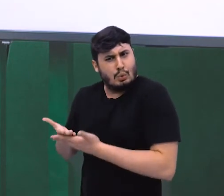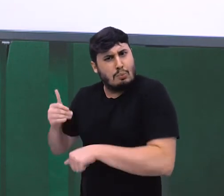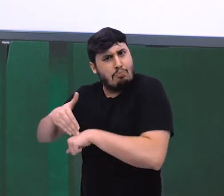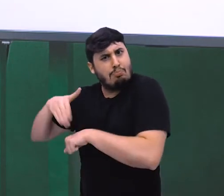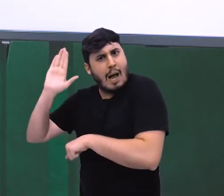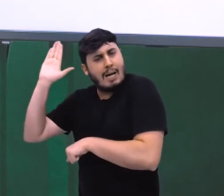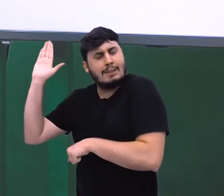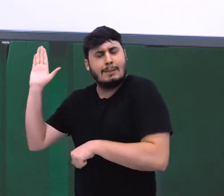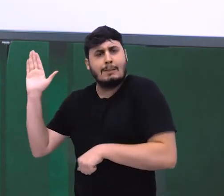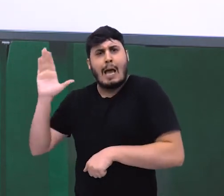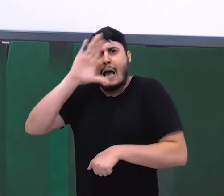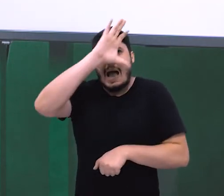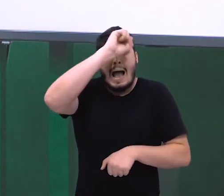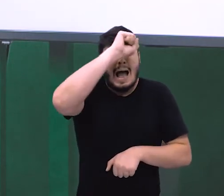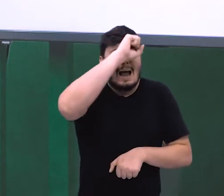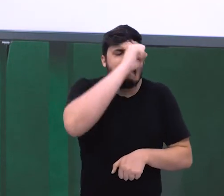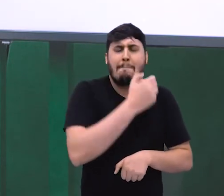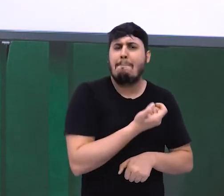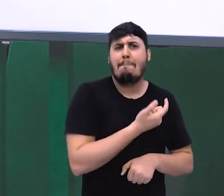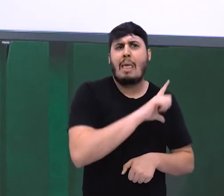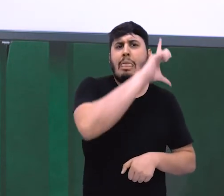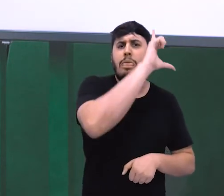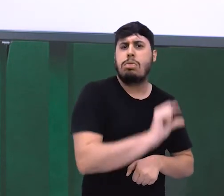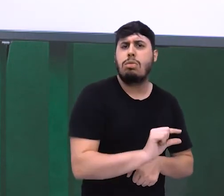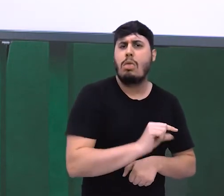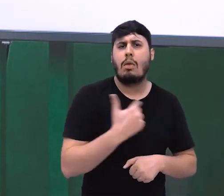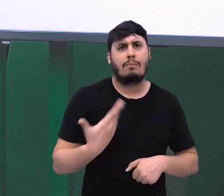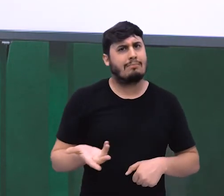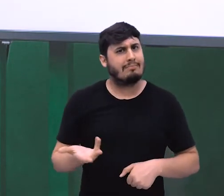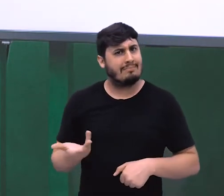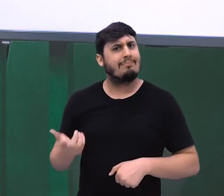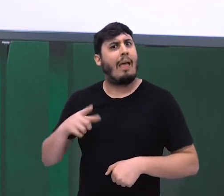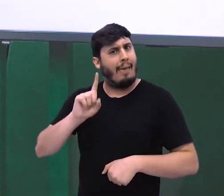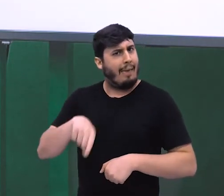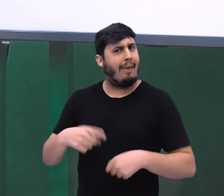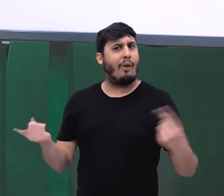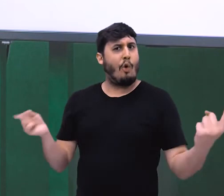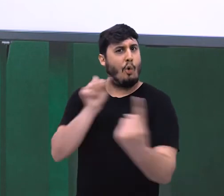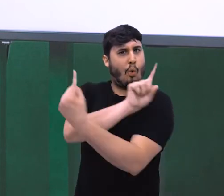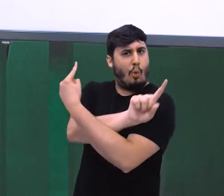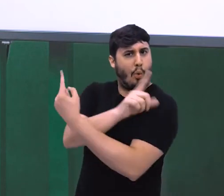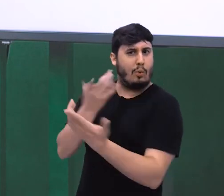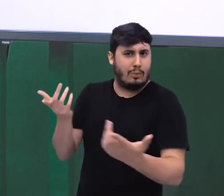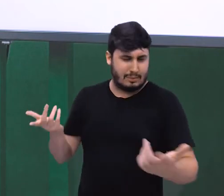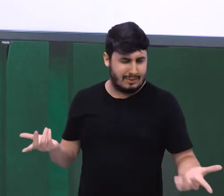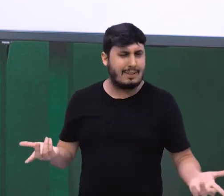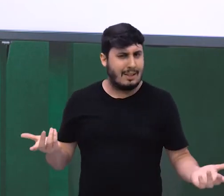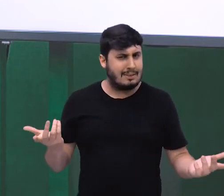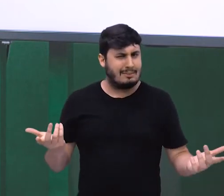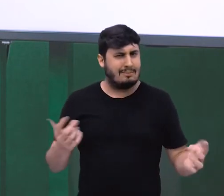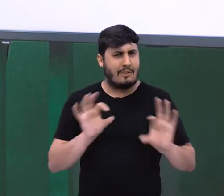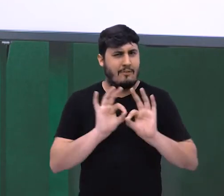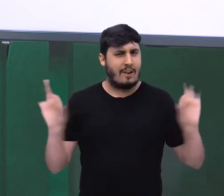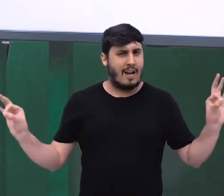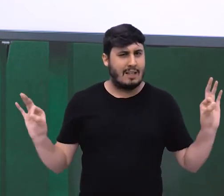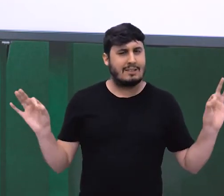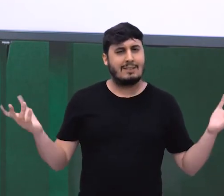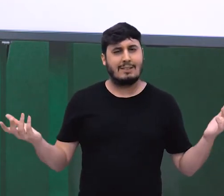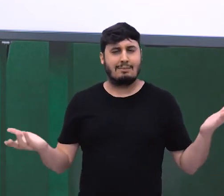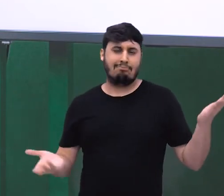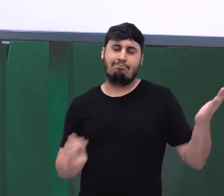ocorre também essa contrariedade. Mesmo assim, eu teria essa oposição, essa